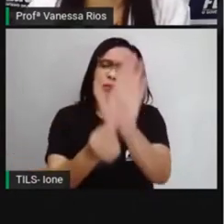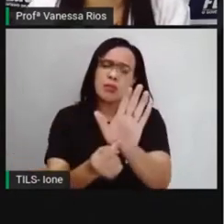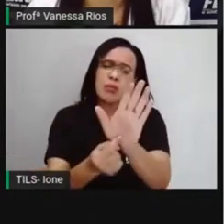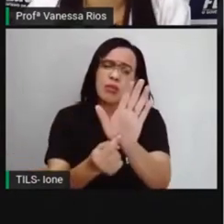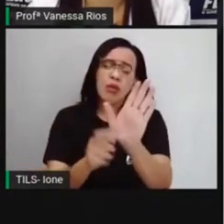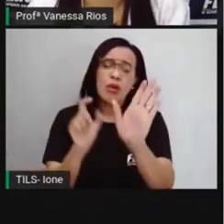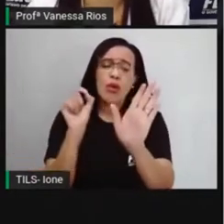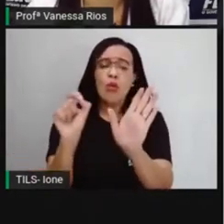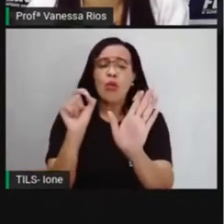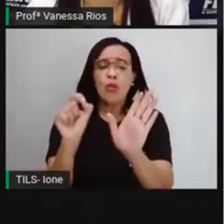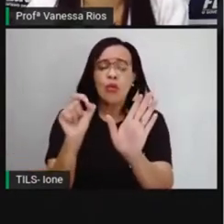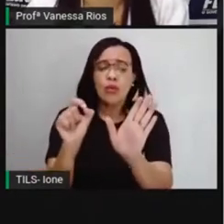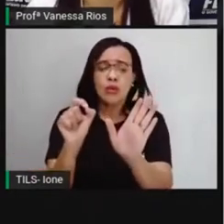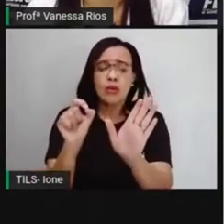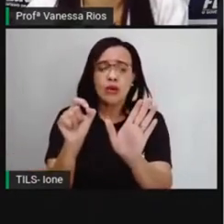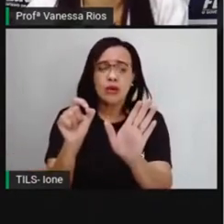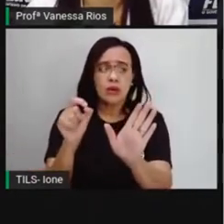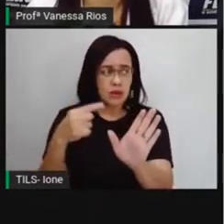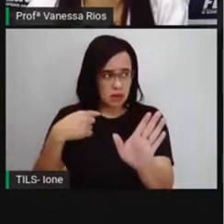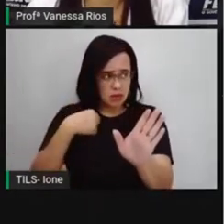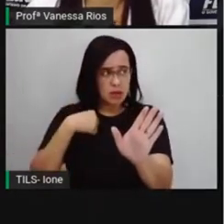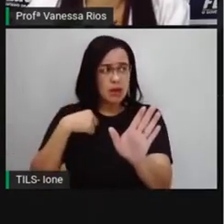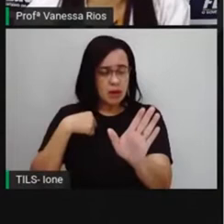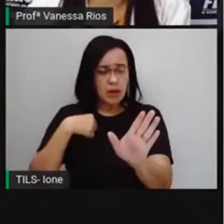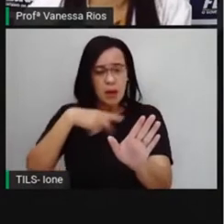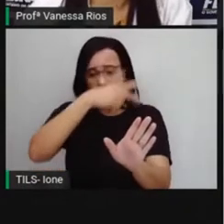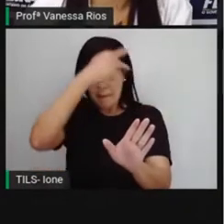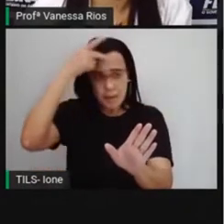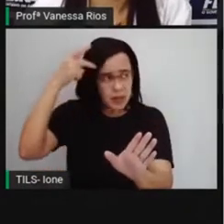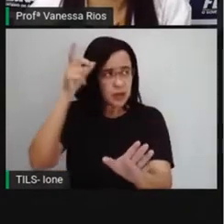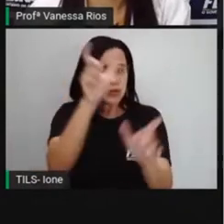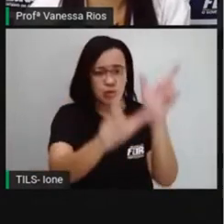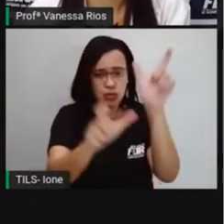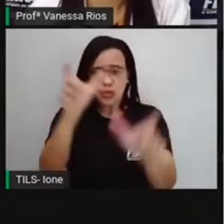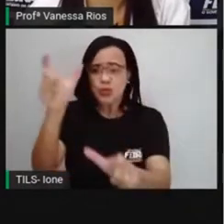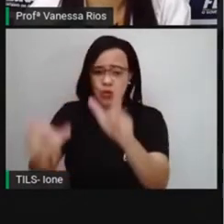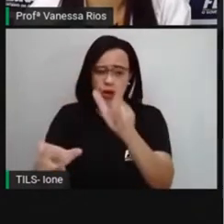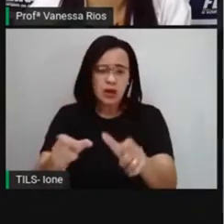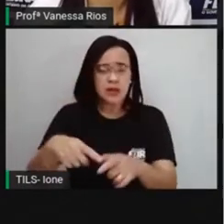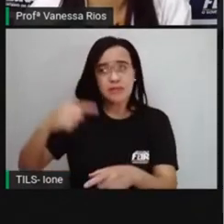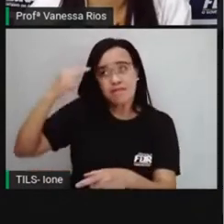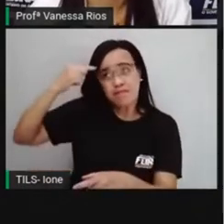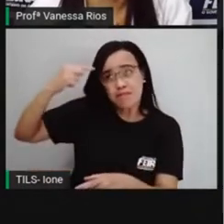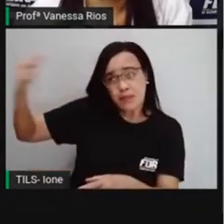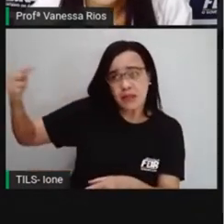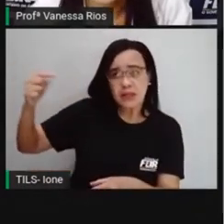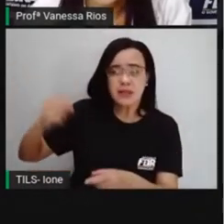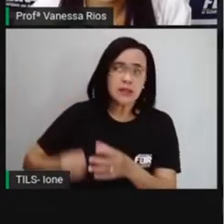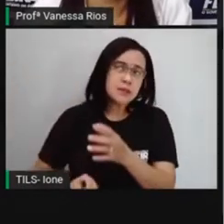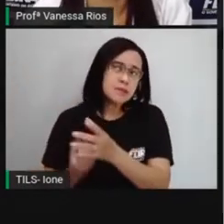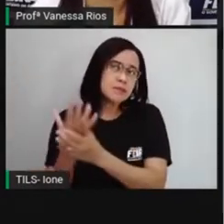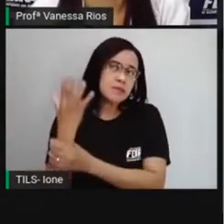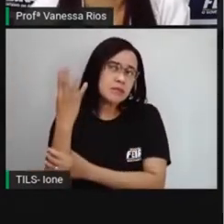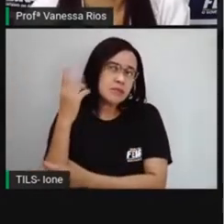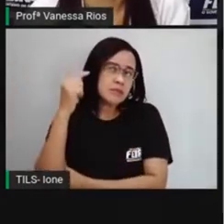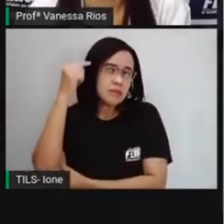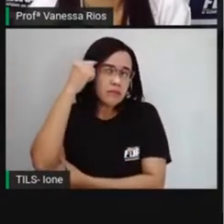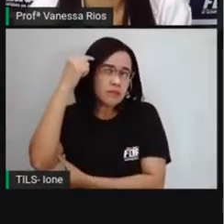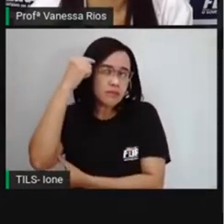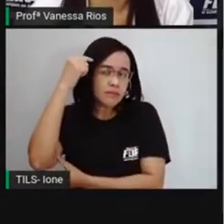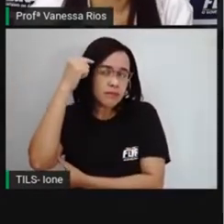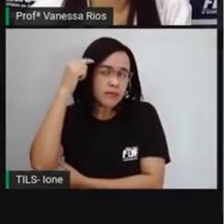pras outras pessoas também que observam, né, mas o que é que vem à sua cabeça? O que é que surge no seu pensamento?